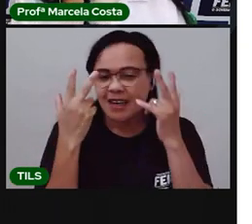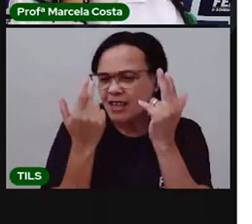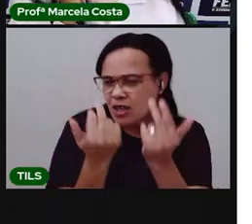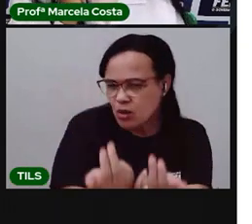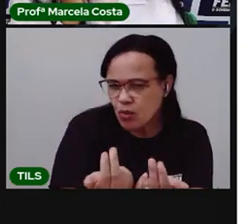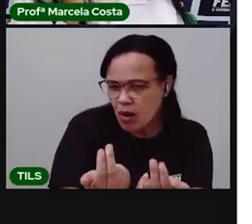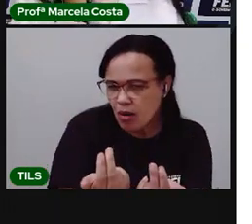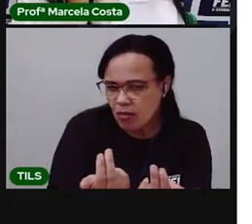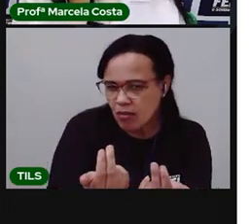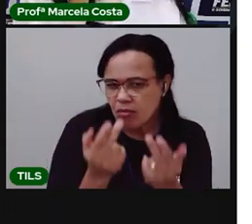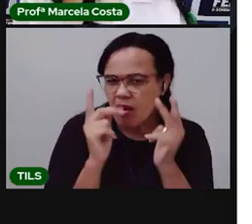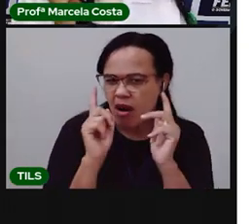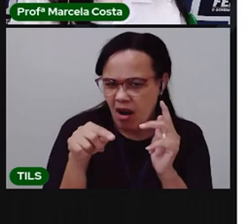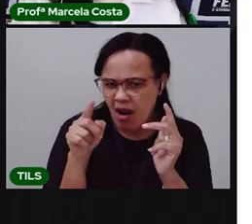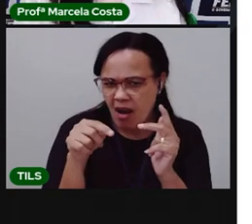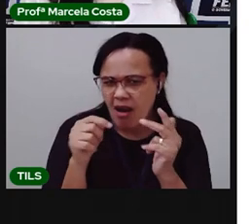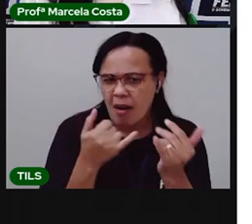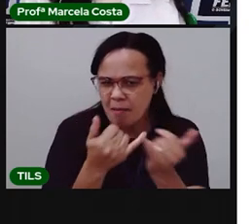É semelhante?